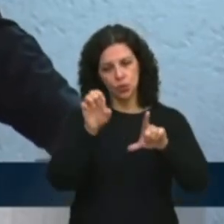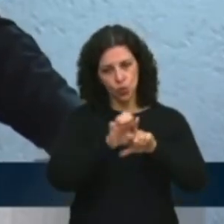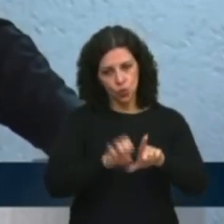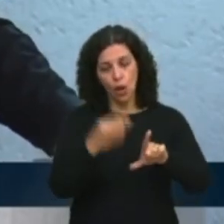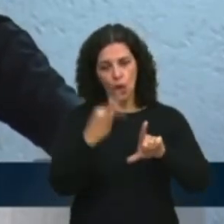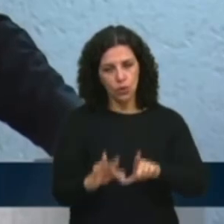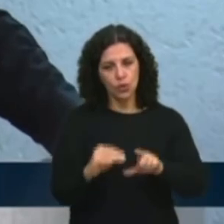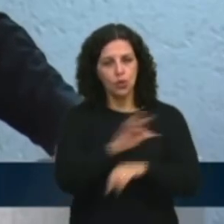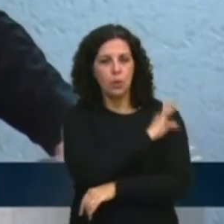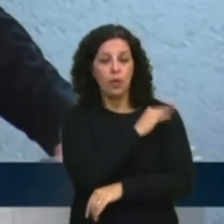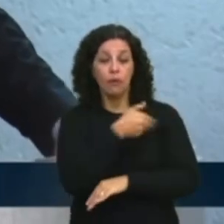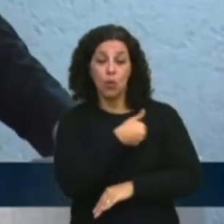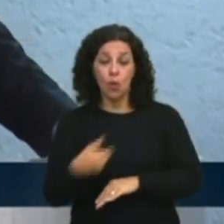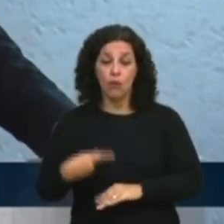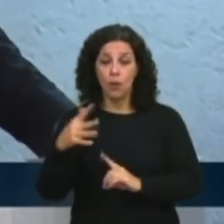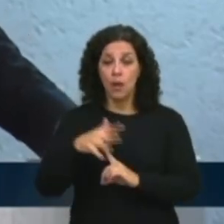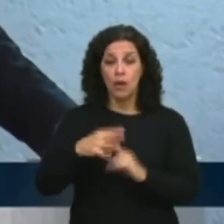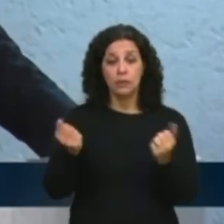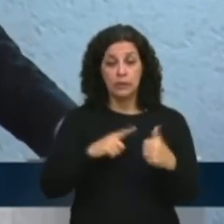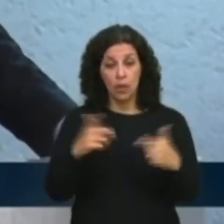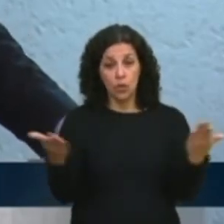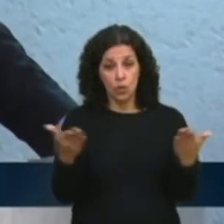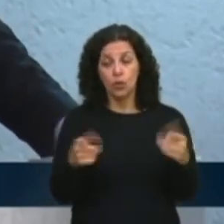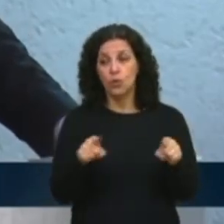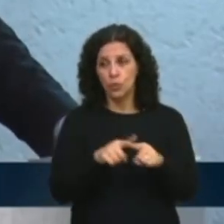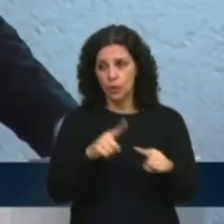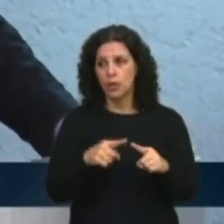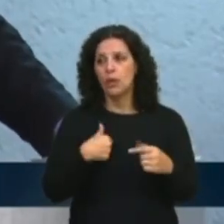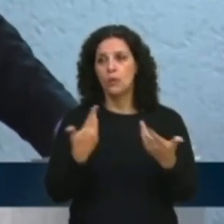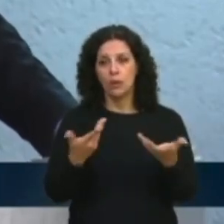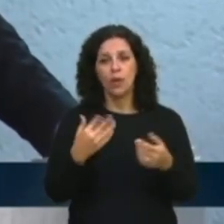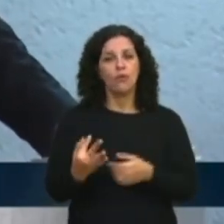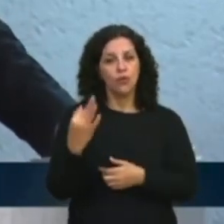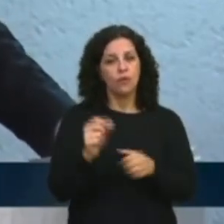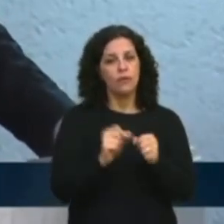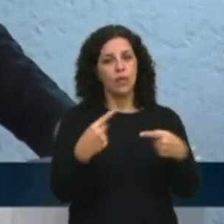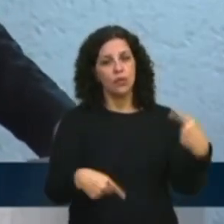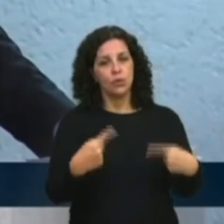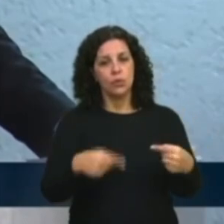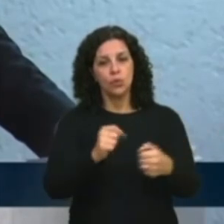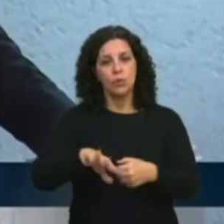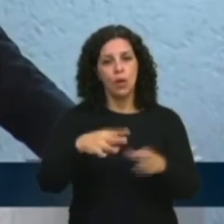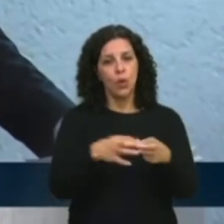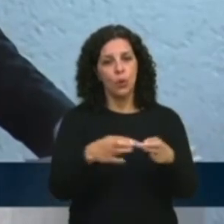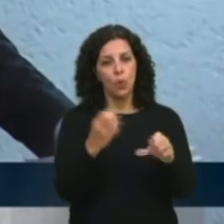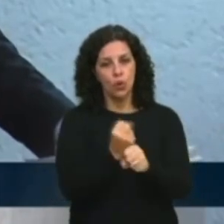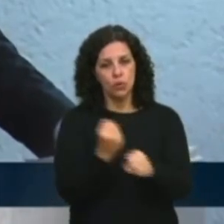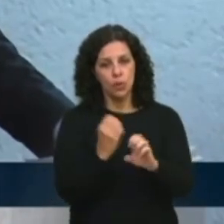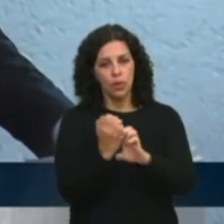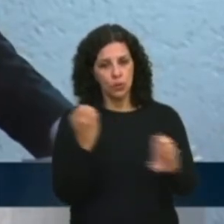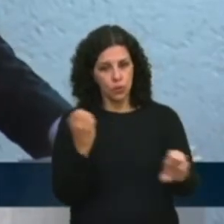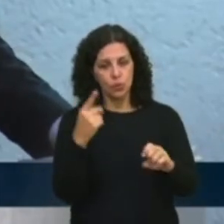Logística sobre a equipe técnica que o governo do Paraná dispõe hoje, até porque pretendemos fazer um debate no âmbito da Comissão de Obras e